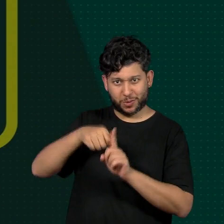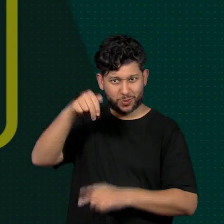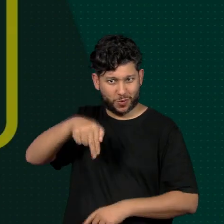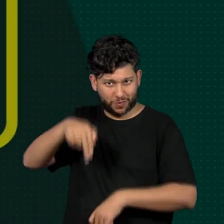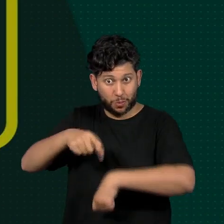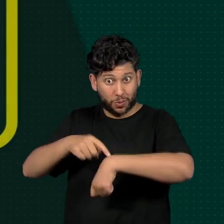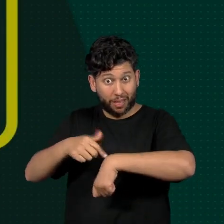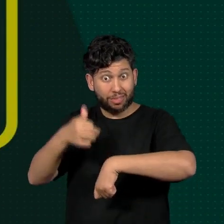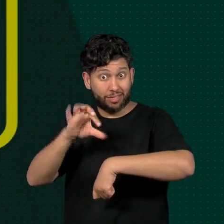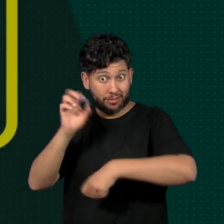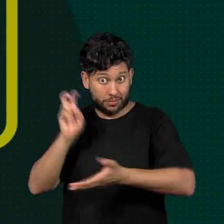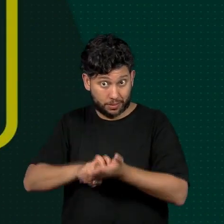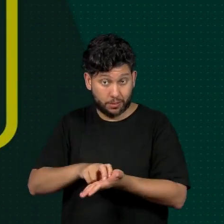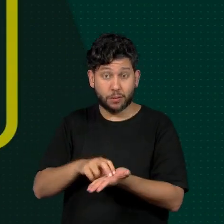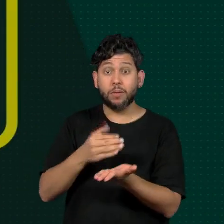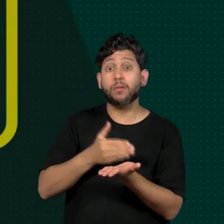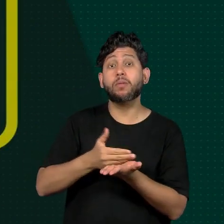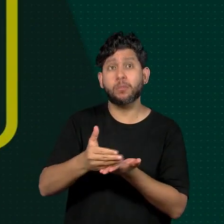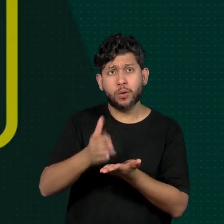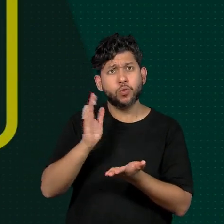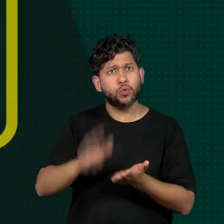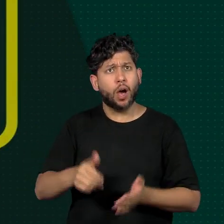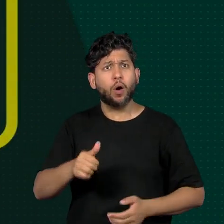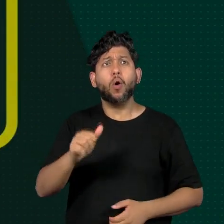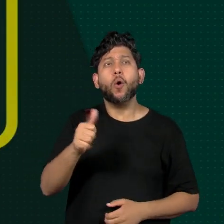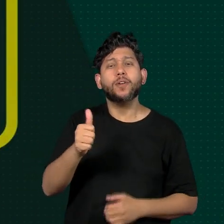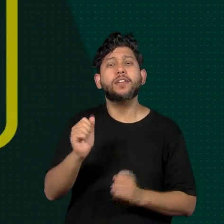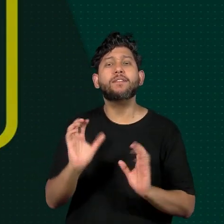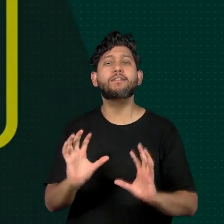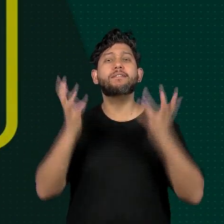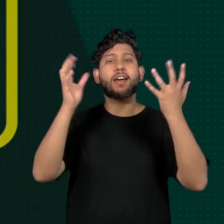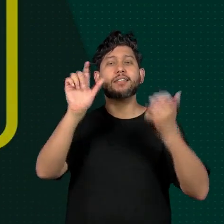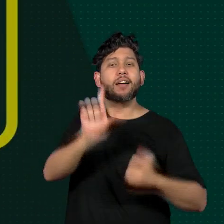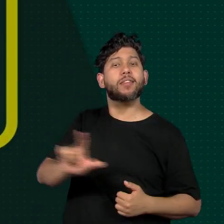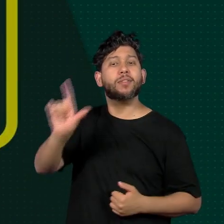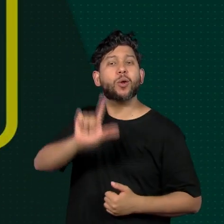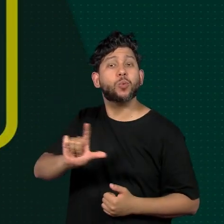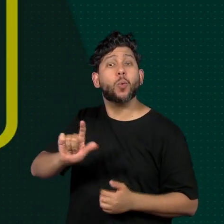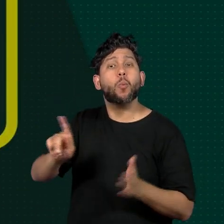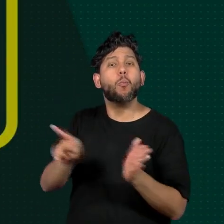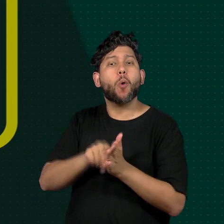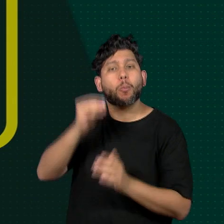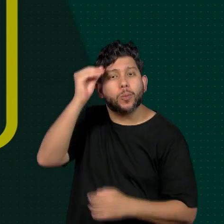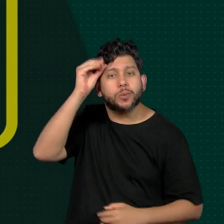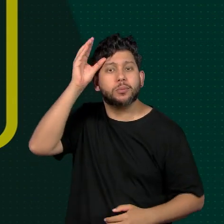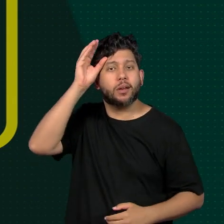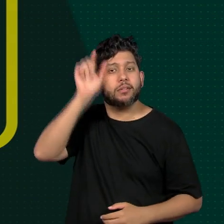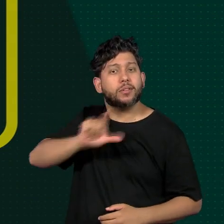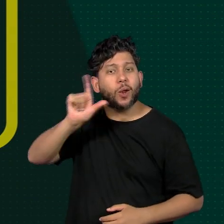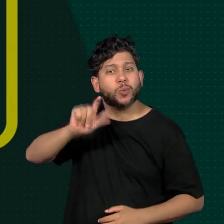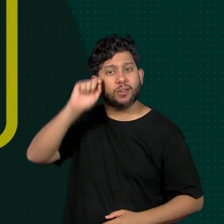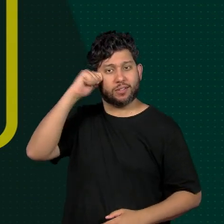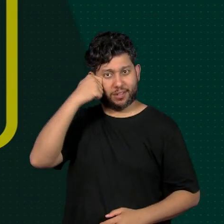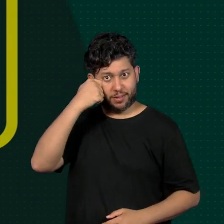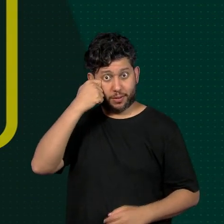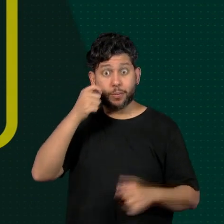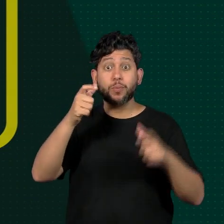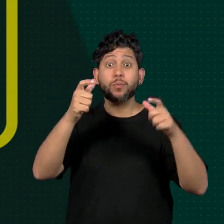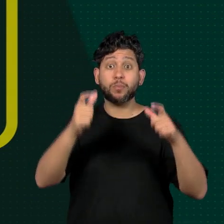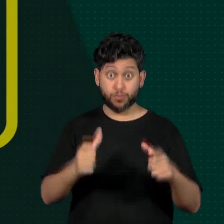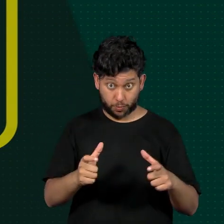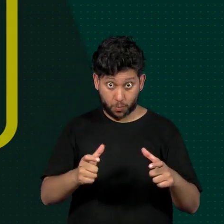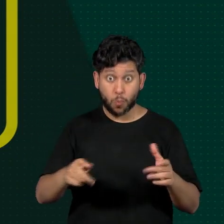manhã, acontece a 11ª Festa Literária do Conhecimento, Literatura e Cultura Negra. O evento será realizado no campus